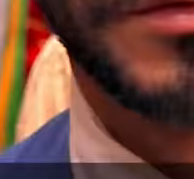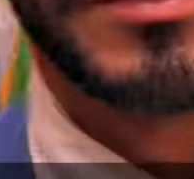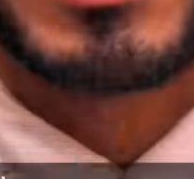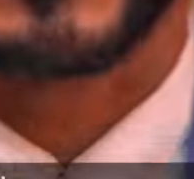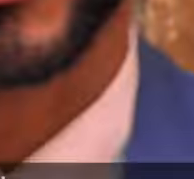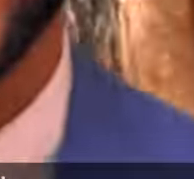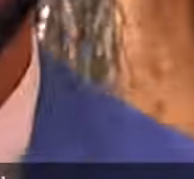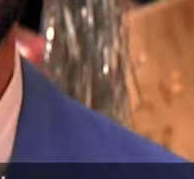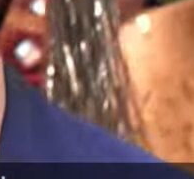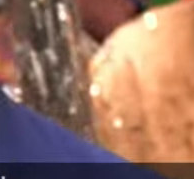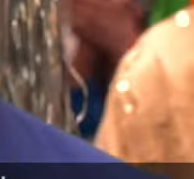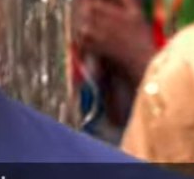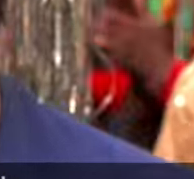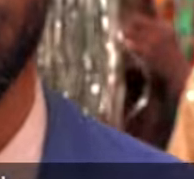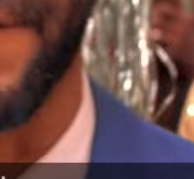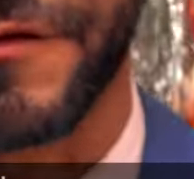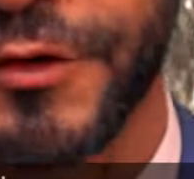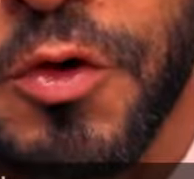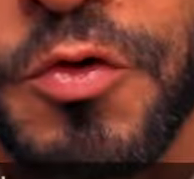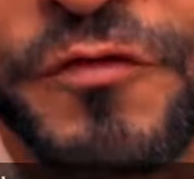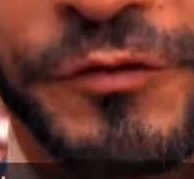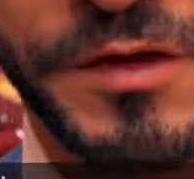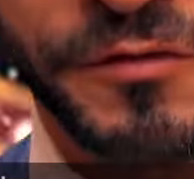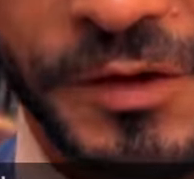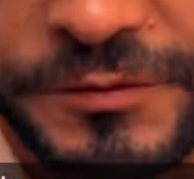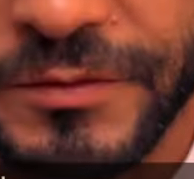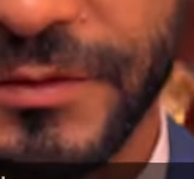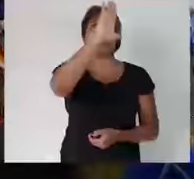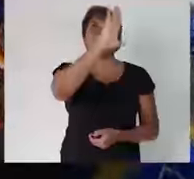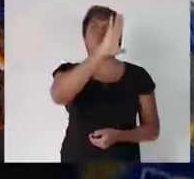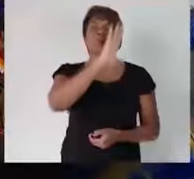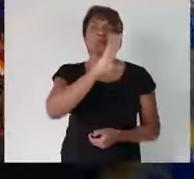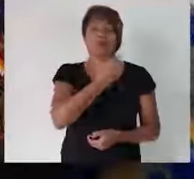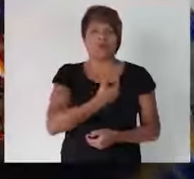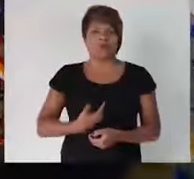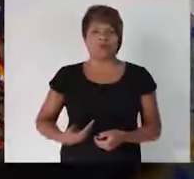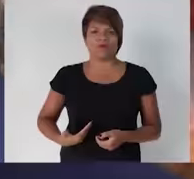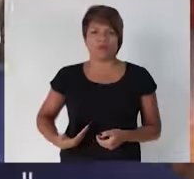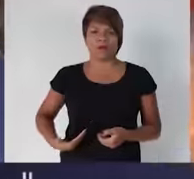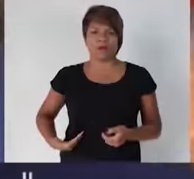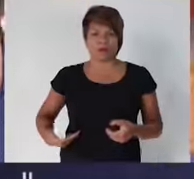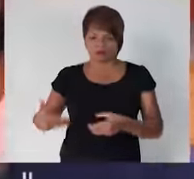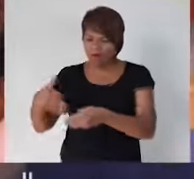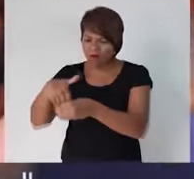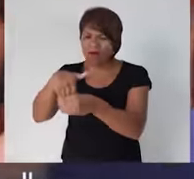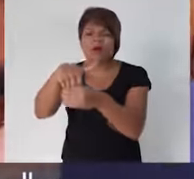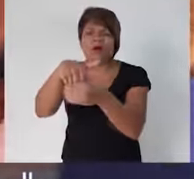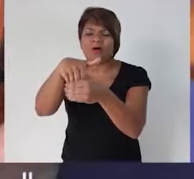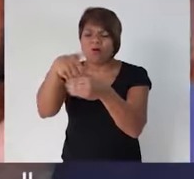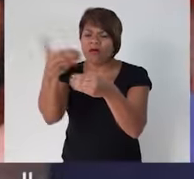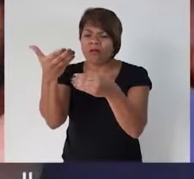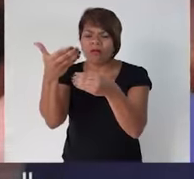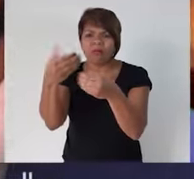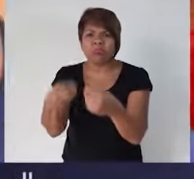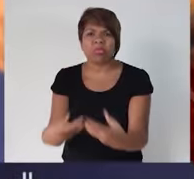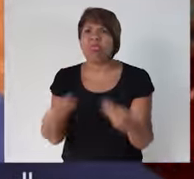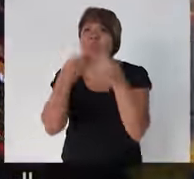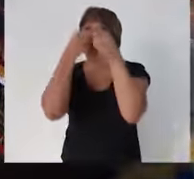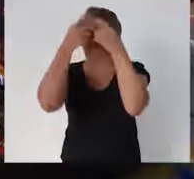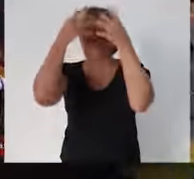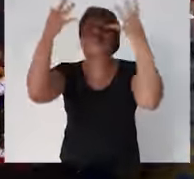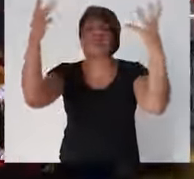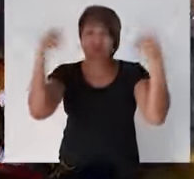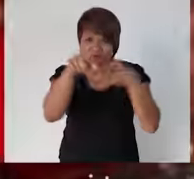O Brasil está vivendo com um governo sem voto. Um governo que não foi nem eu nem você que